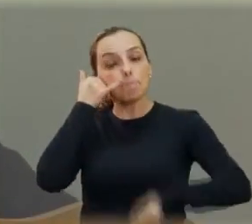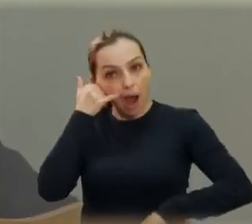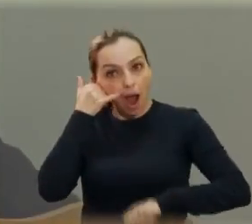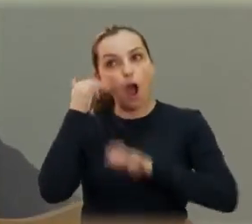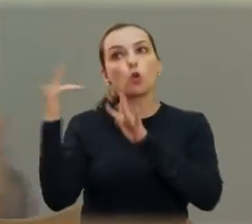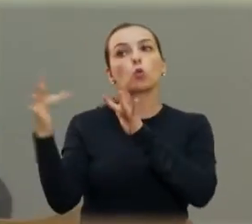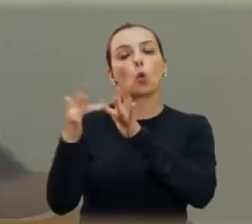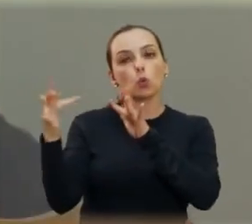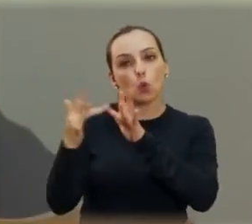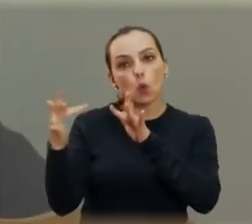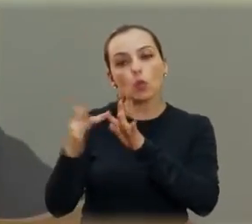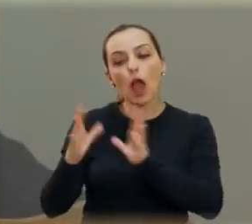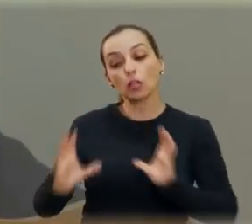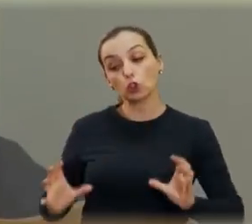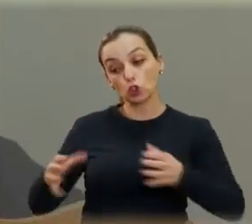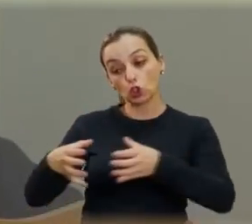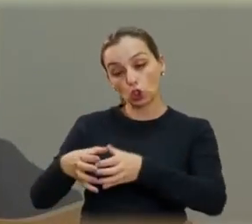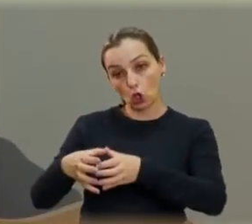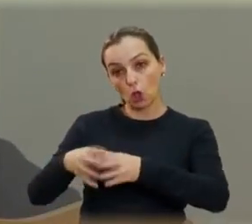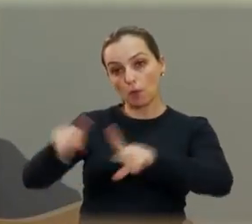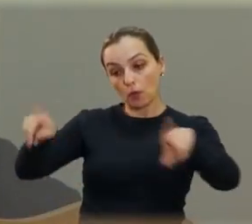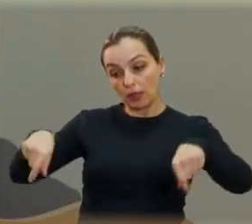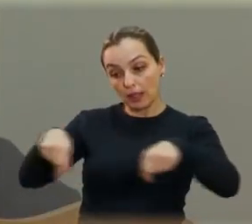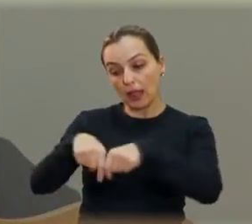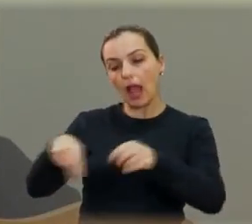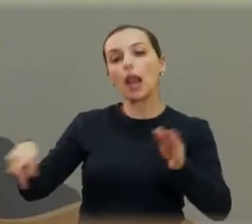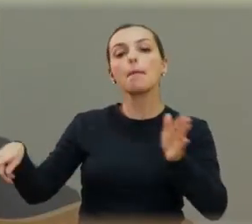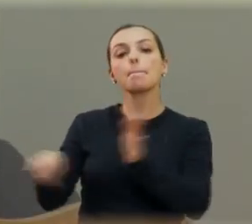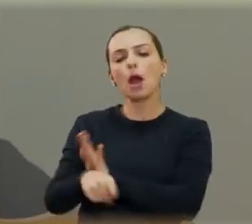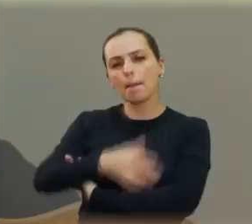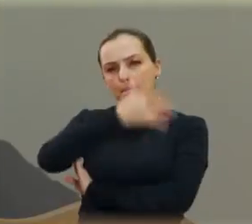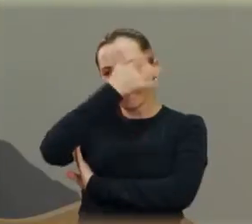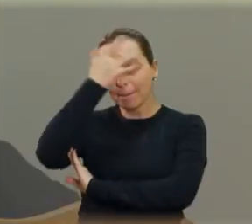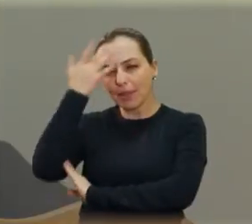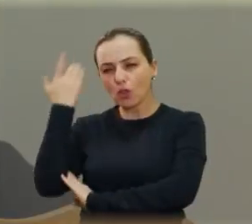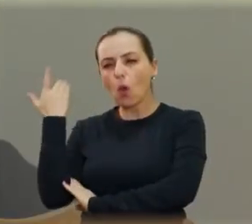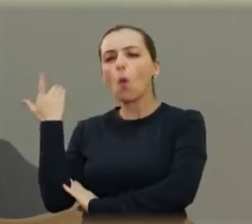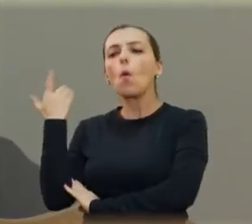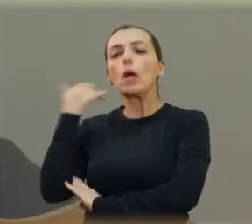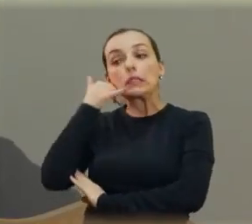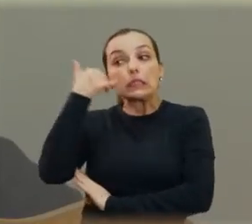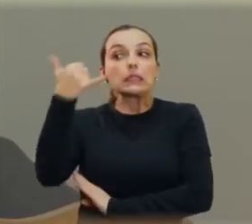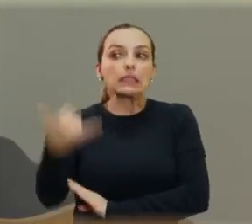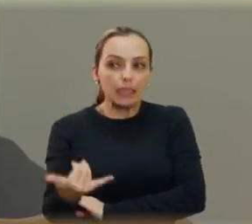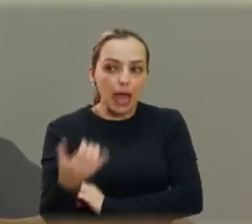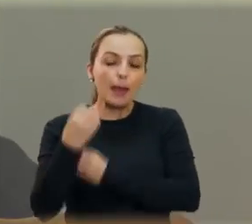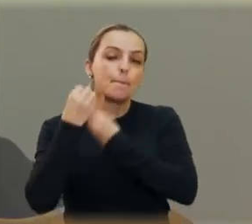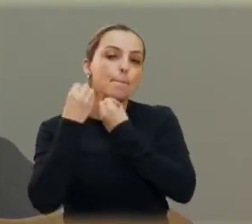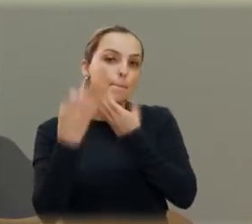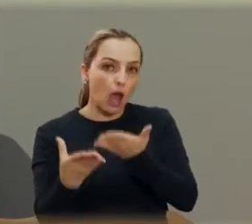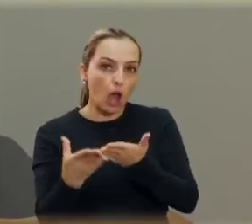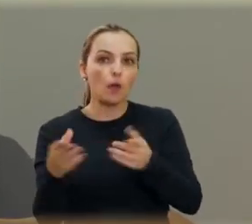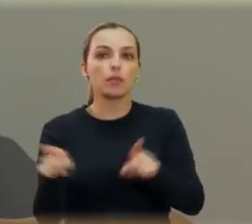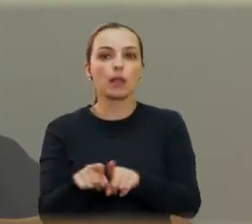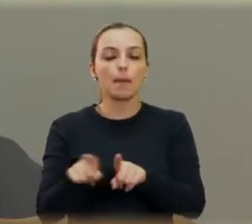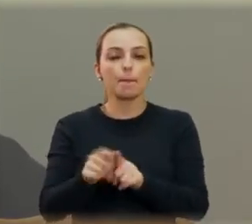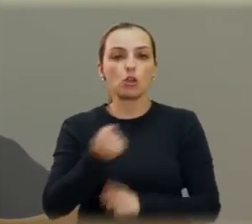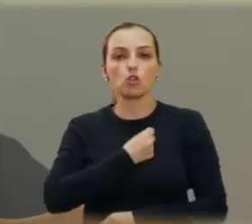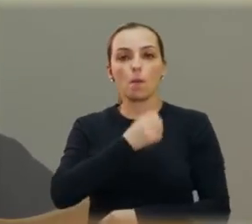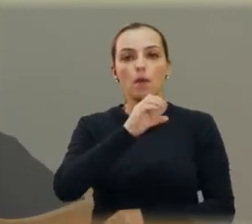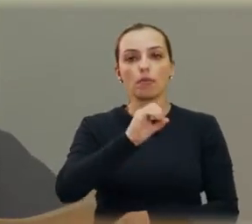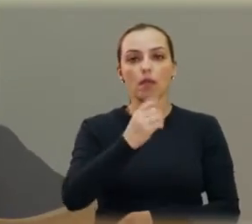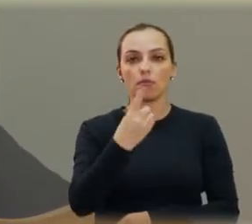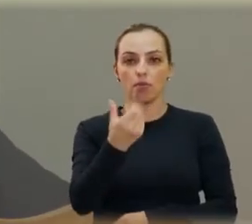conosco, nós temos uma equipe, nosso gabinete, são pessoas que vão te atender muito bem. Você pode ligar para o telefone